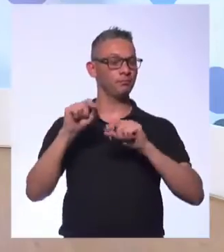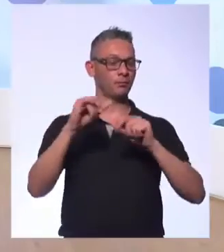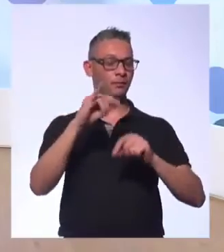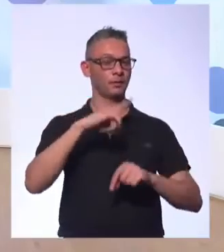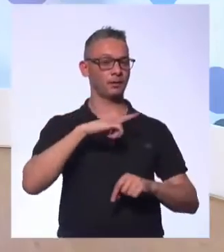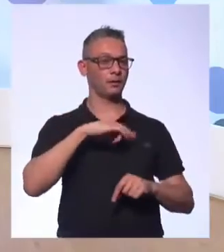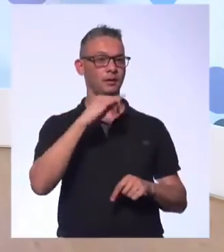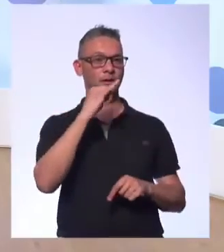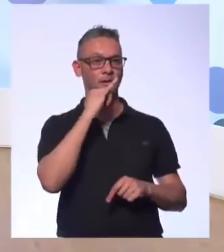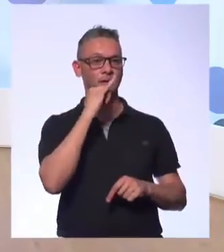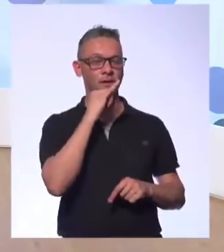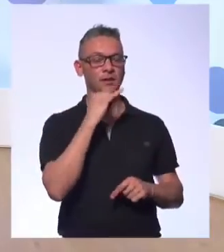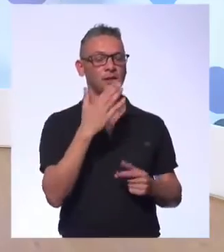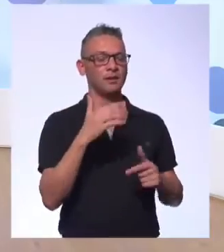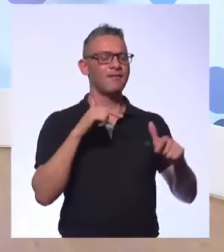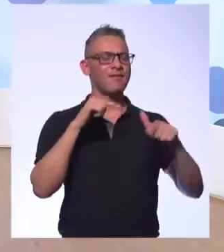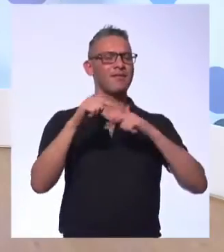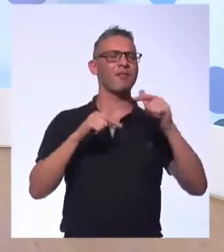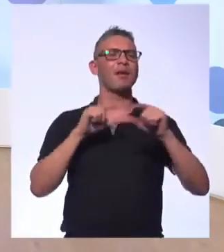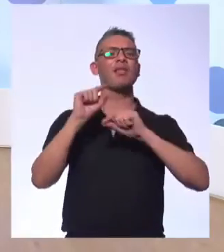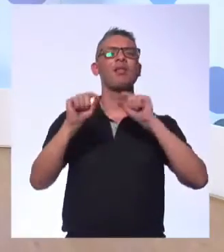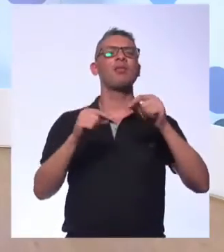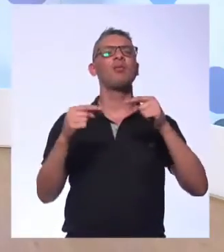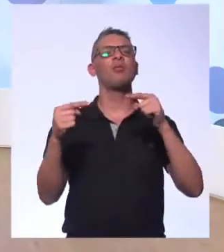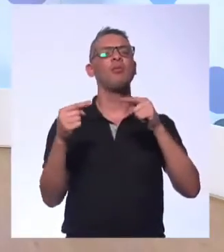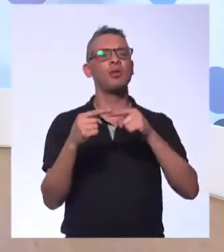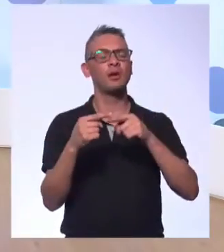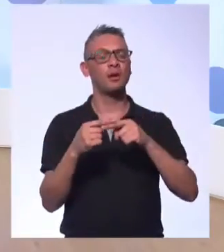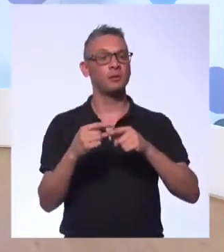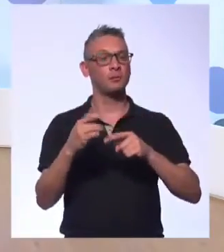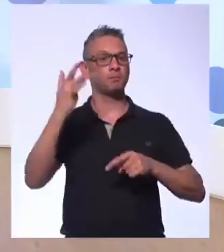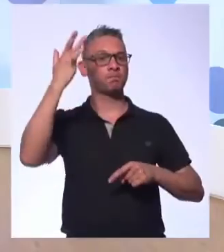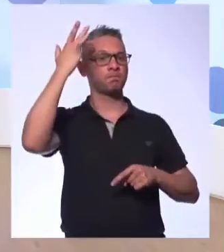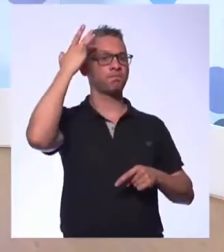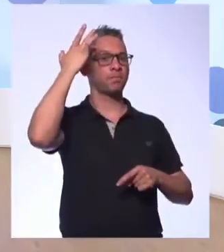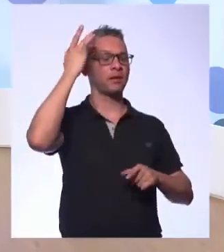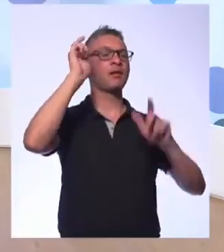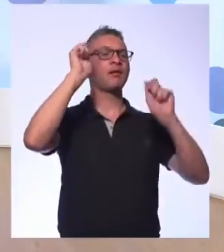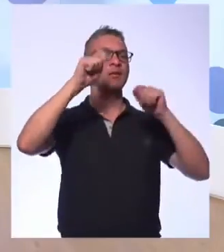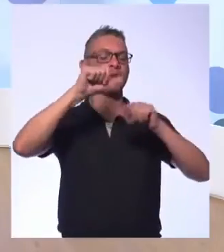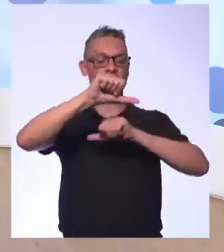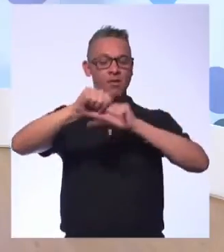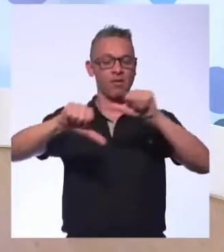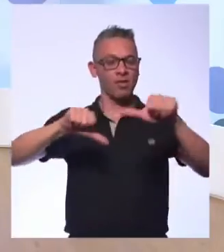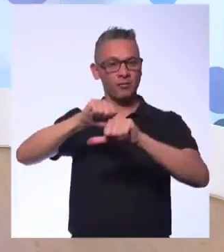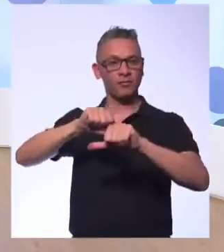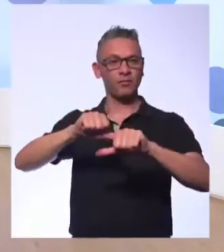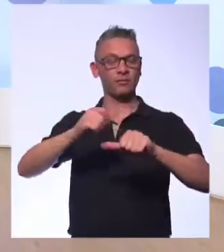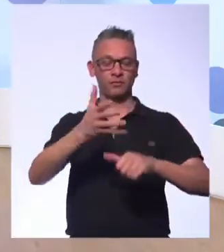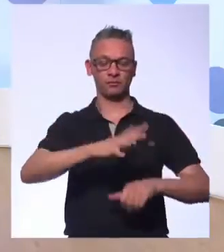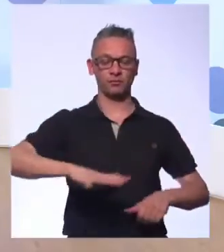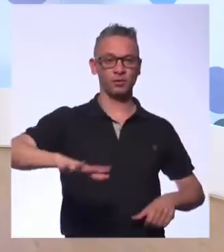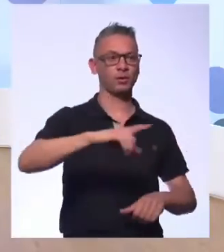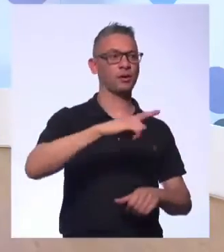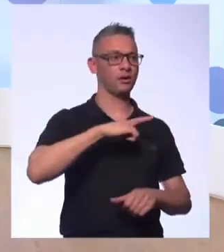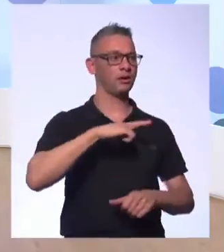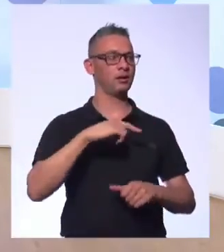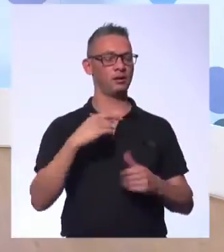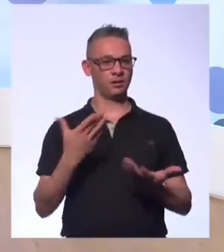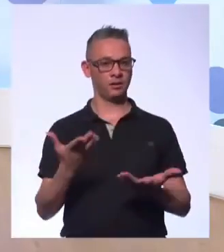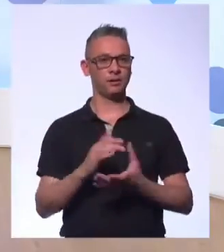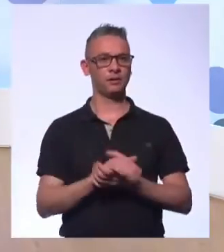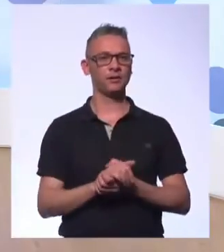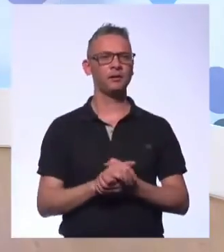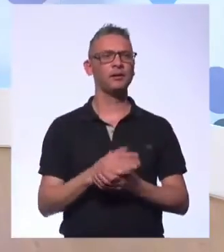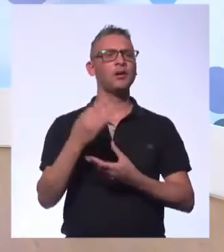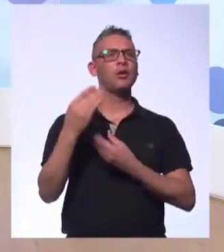posto, mas quando a gente fala de trabalho, gente está falando do quê? Capacidade do homem transformar o meio que ele vive, que ele está inserido. E